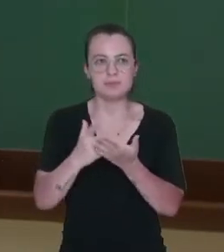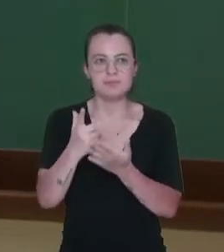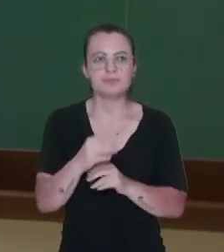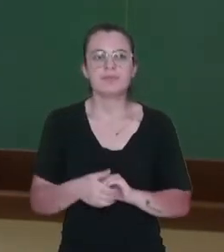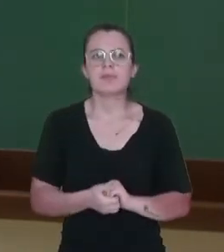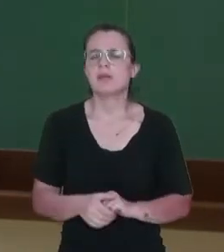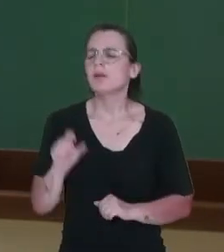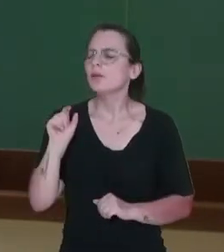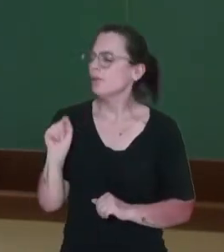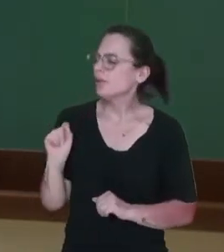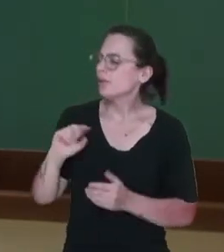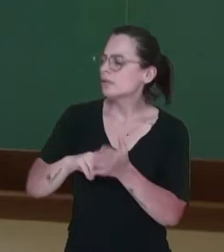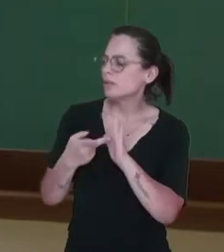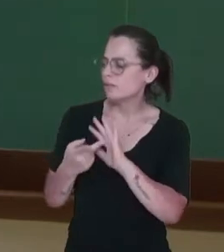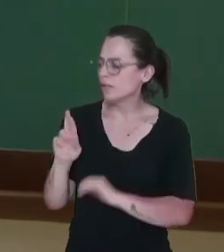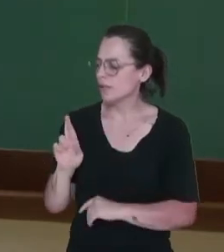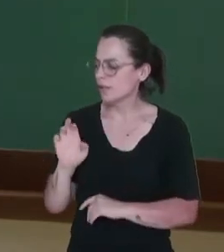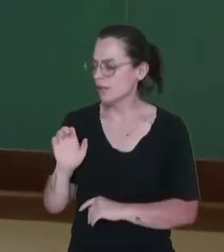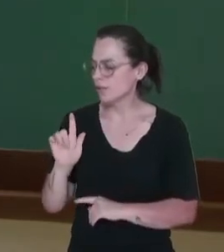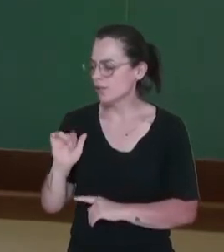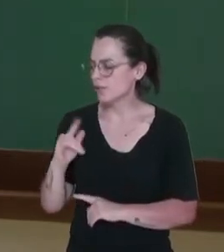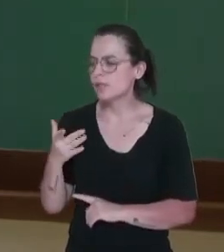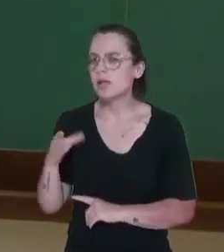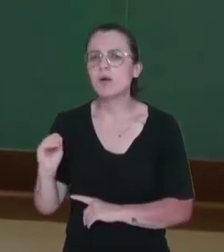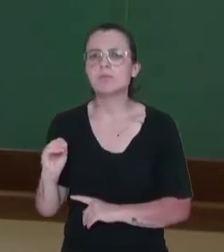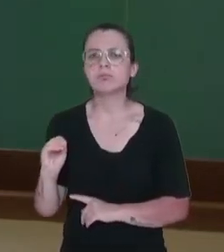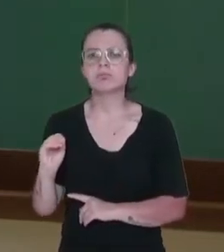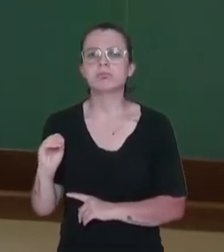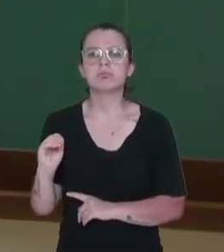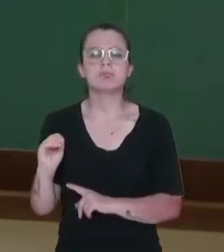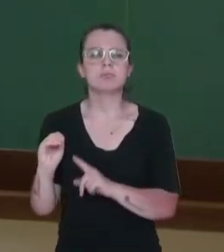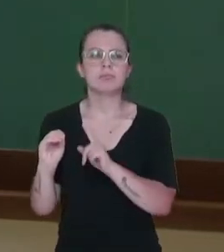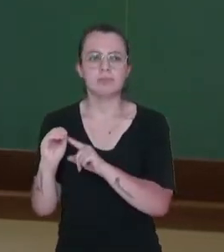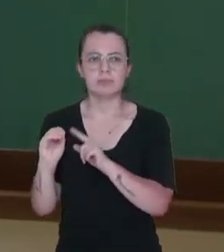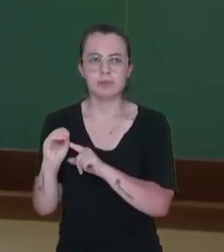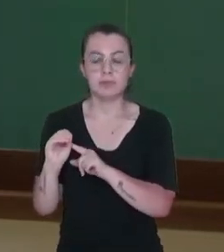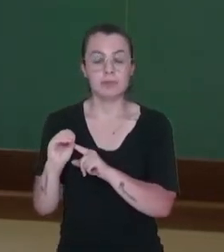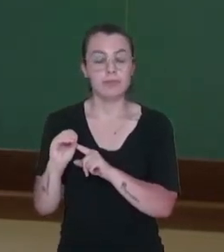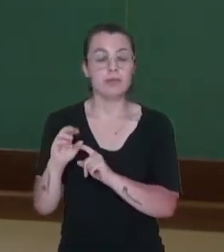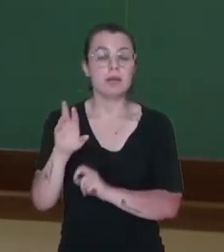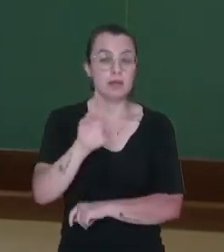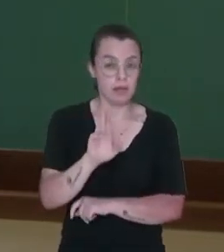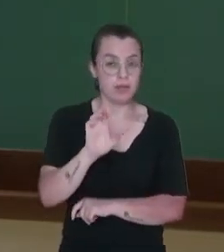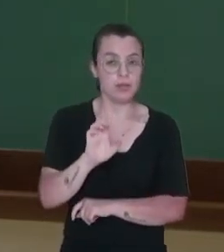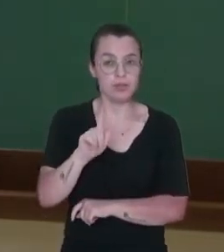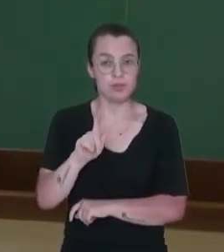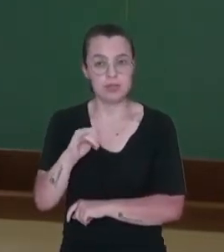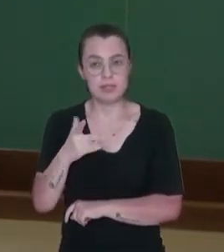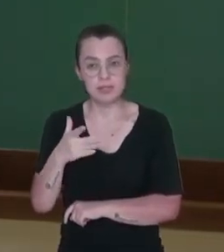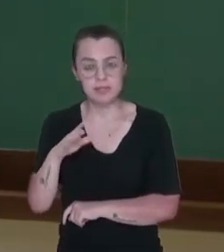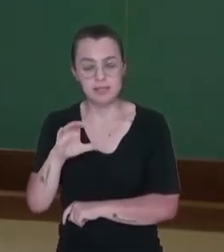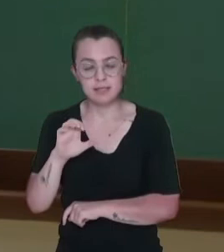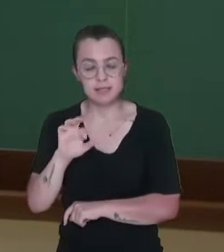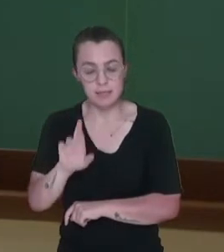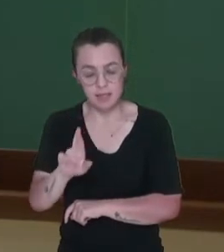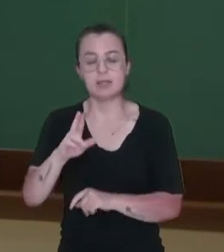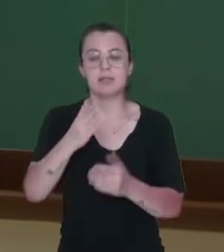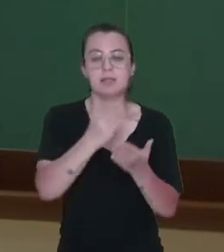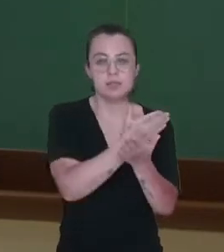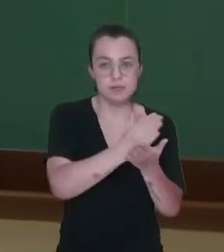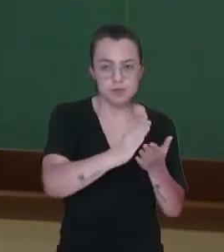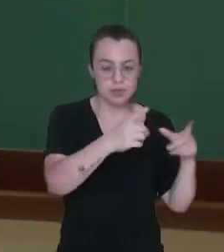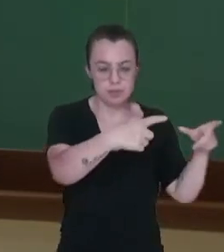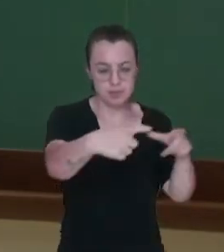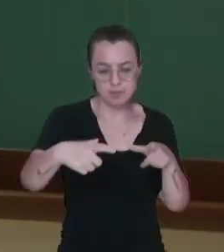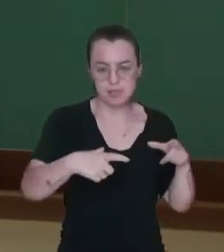E o que é região? Então nós falamos que regionalizar é dividir o espaço. Agora, quando eu digo região, é